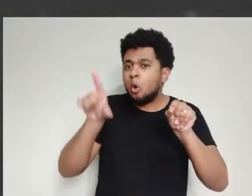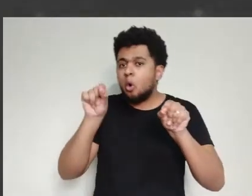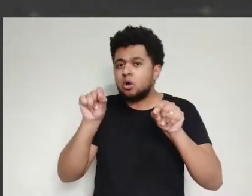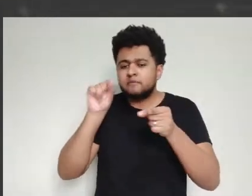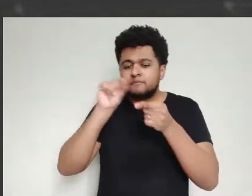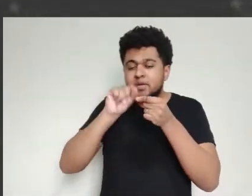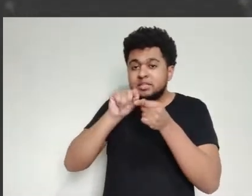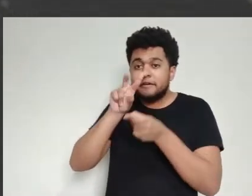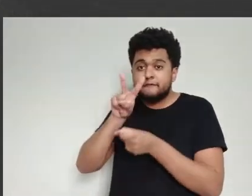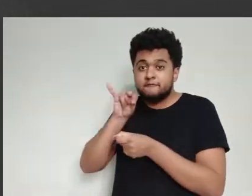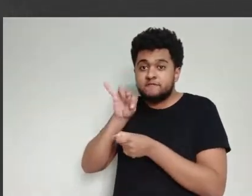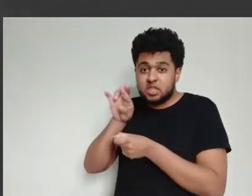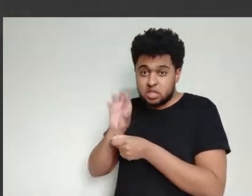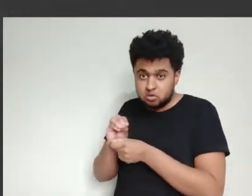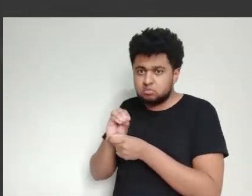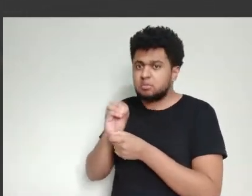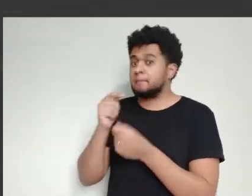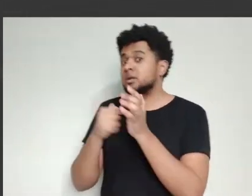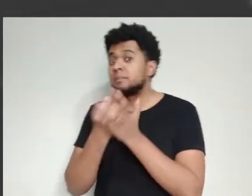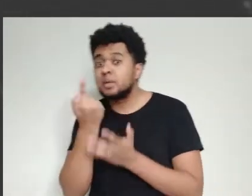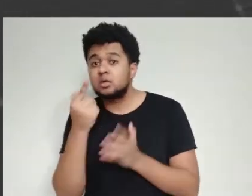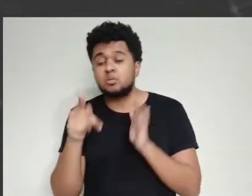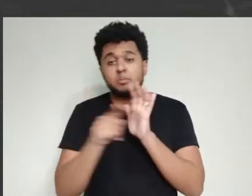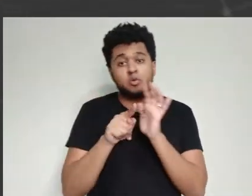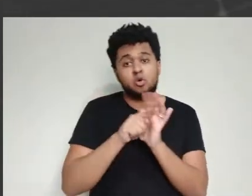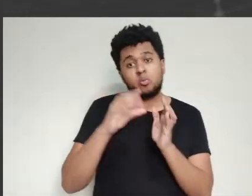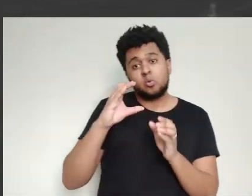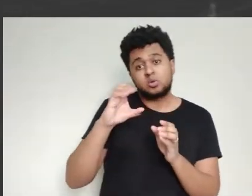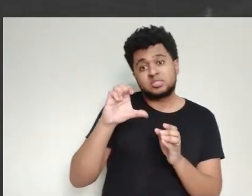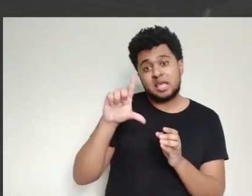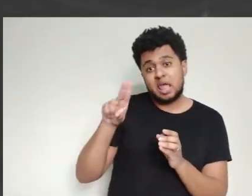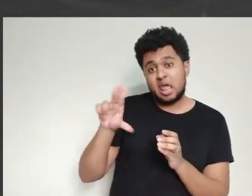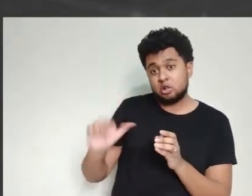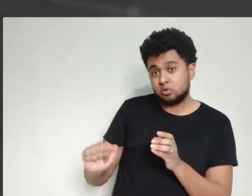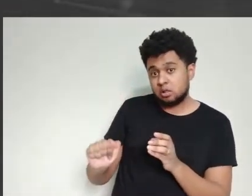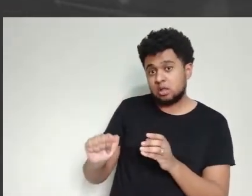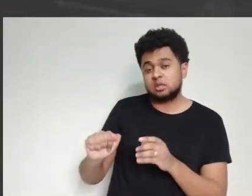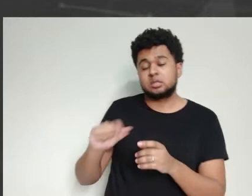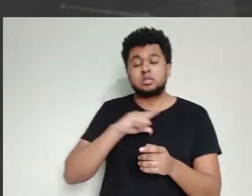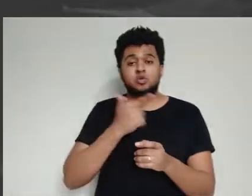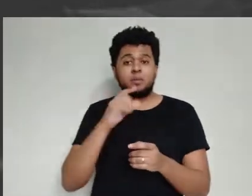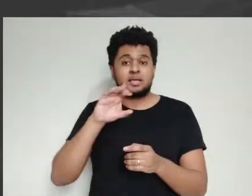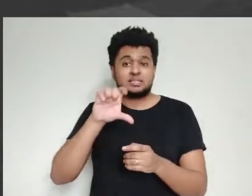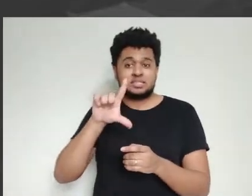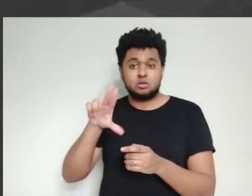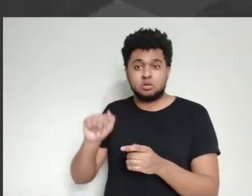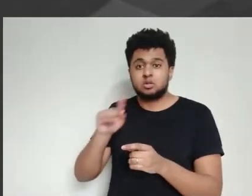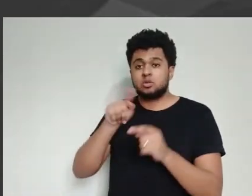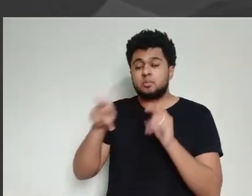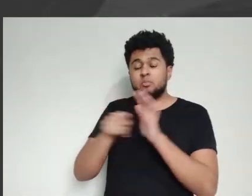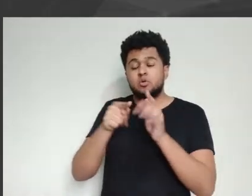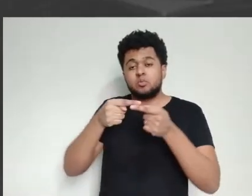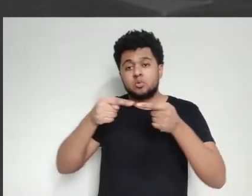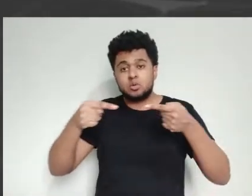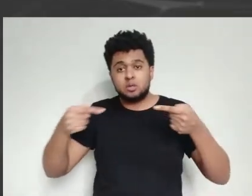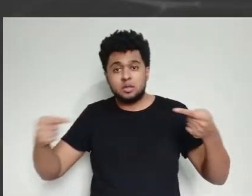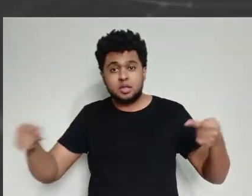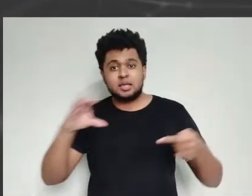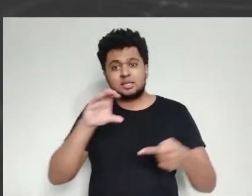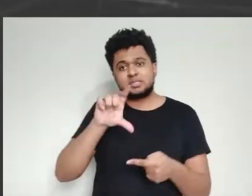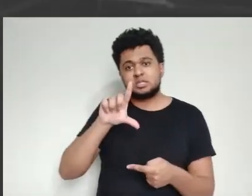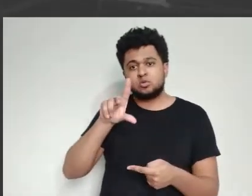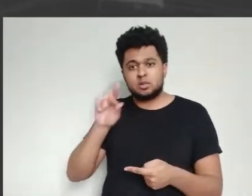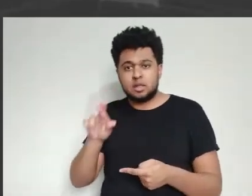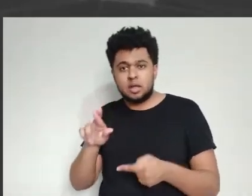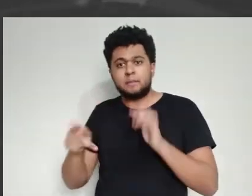começa a fazer uma série de testes em laboratório. São os testes in vitro. Para saber se aquela forma que você escolheu